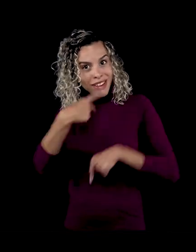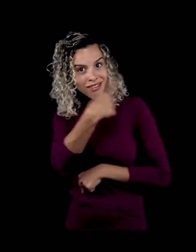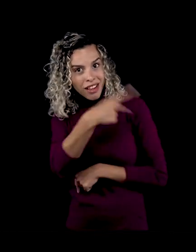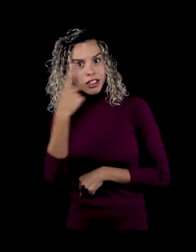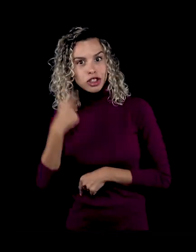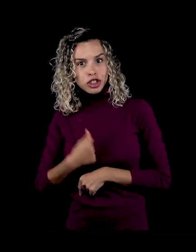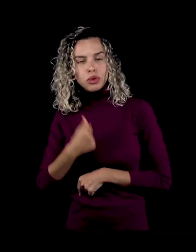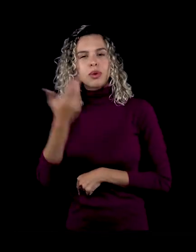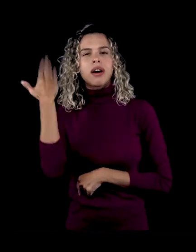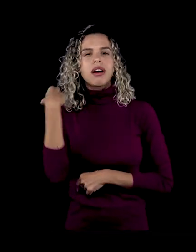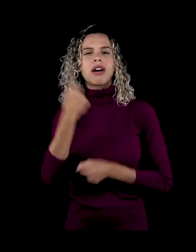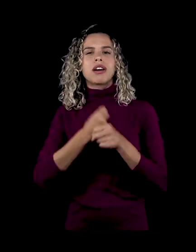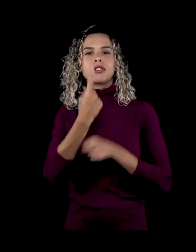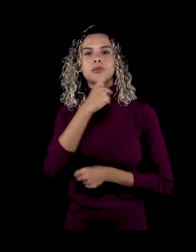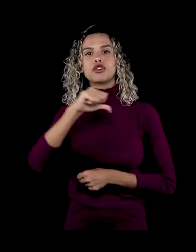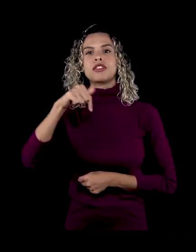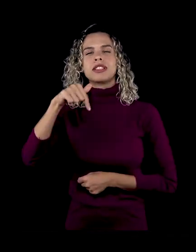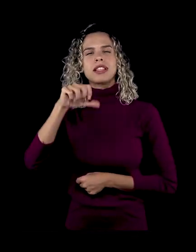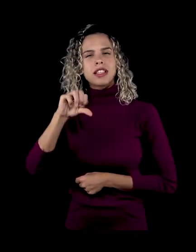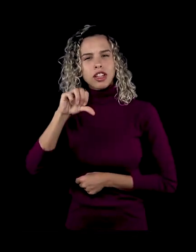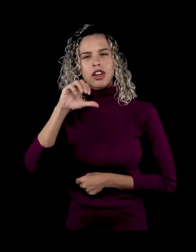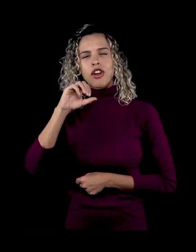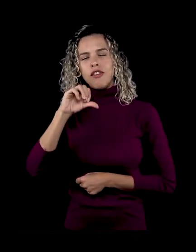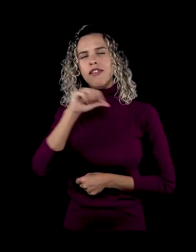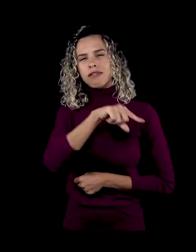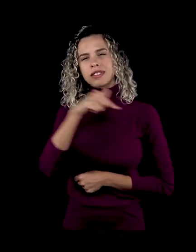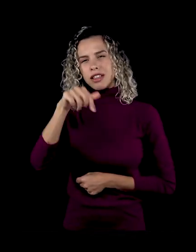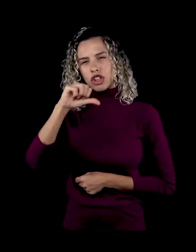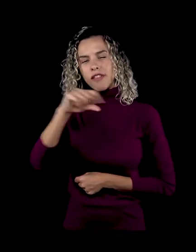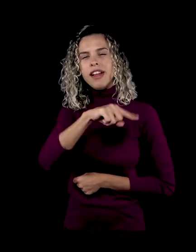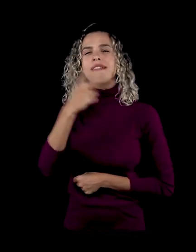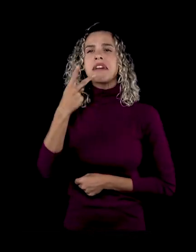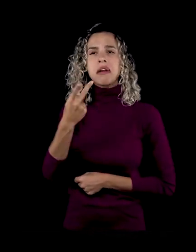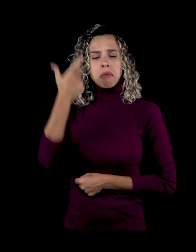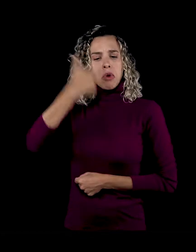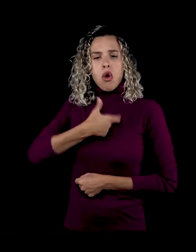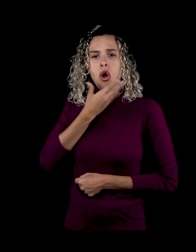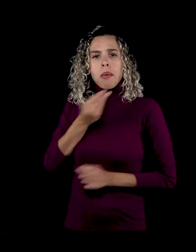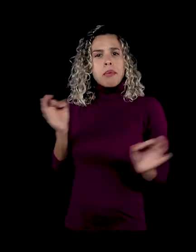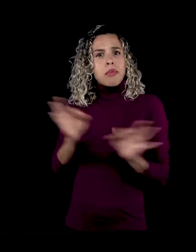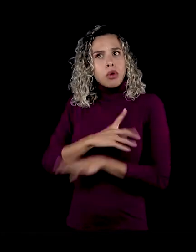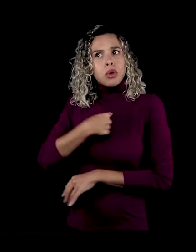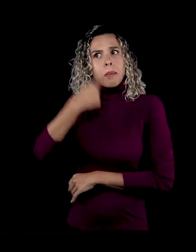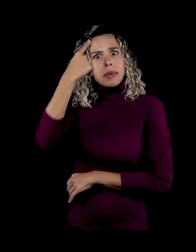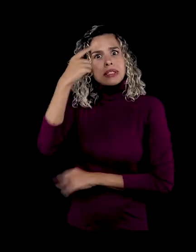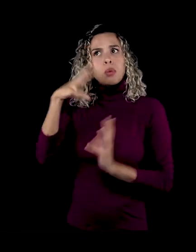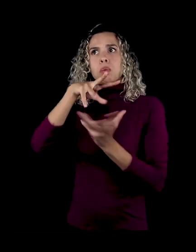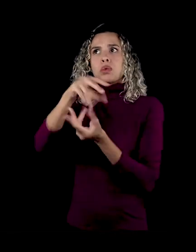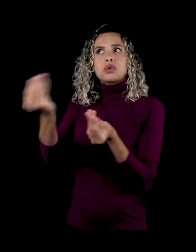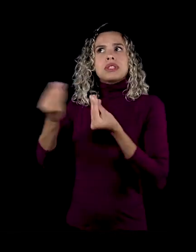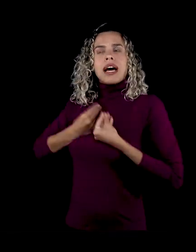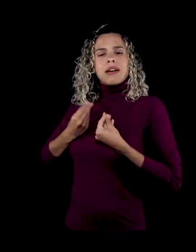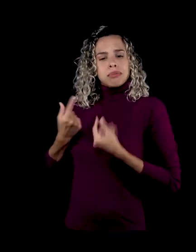que o Gil fala que viveu a ilusão de que ser homem bastaria, de que o mundo masculino tudo me trairia.